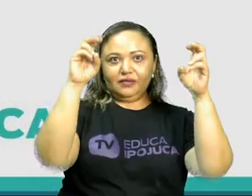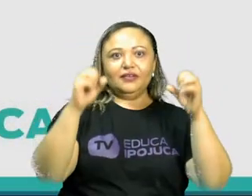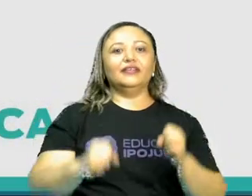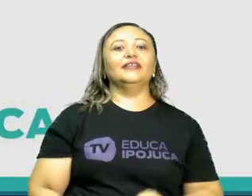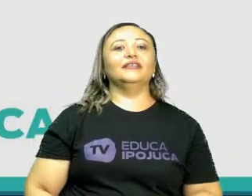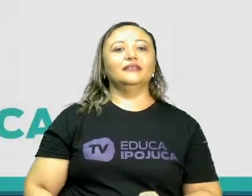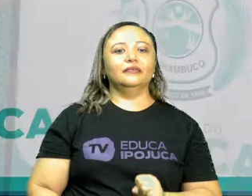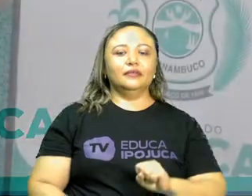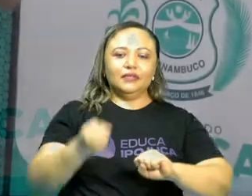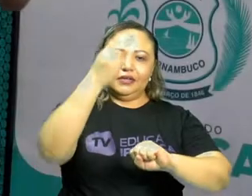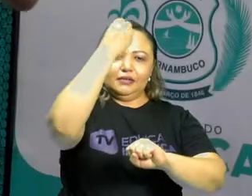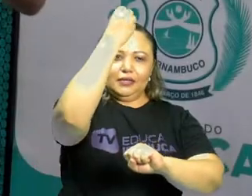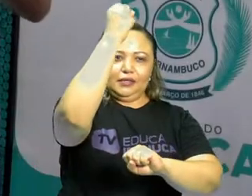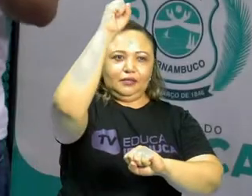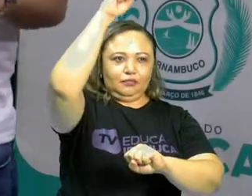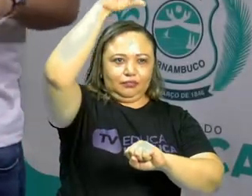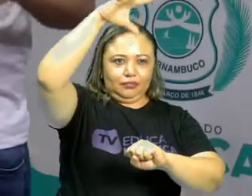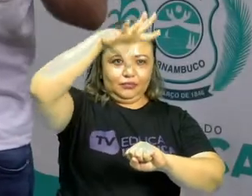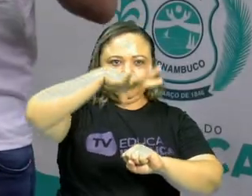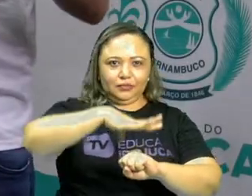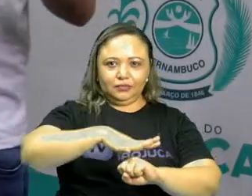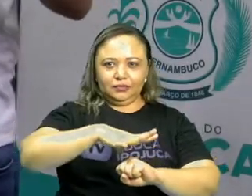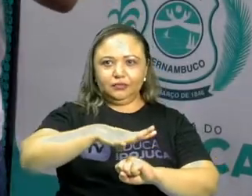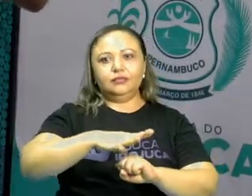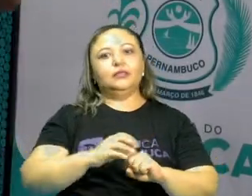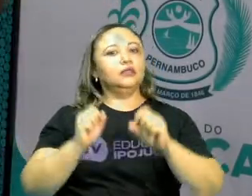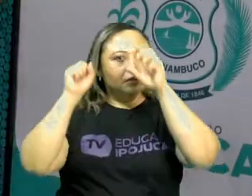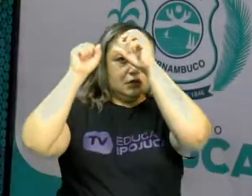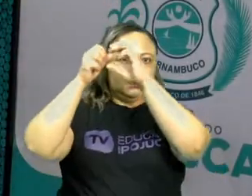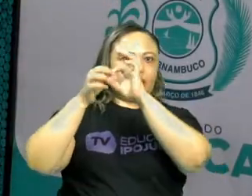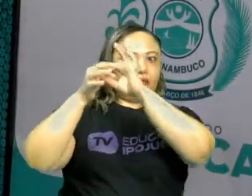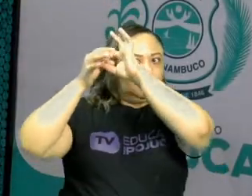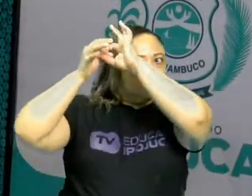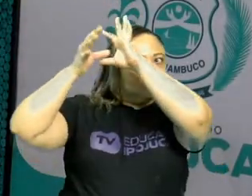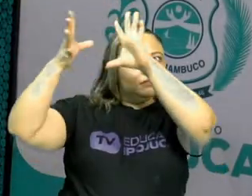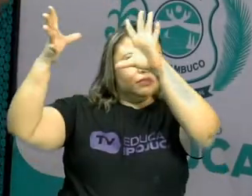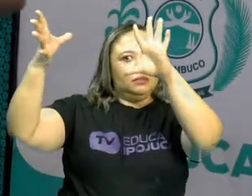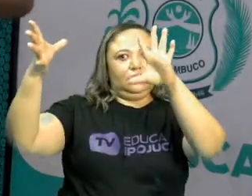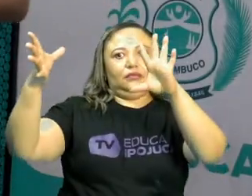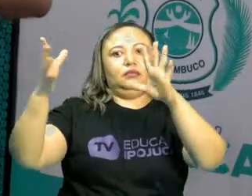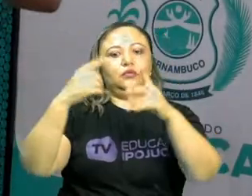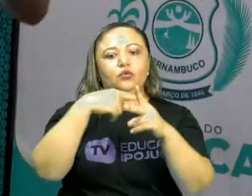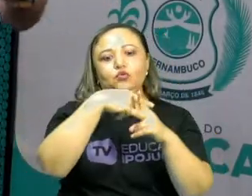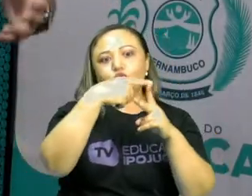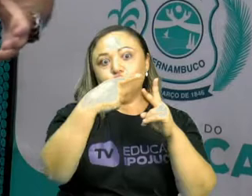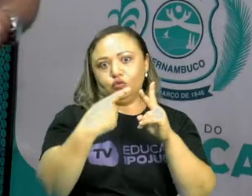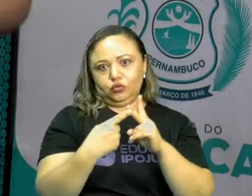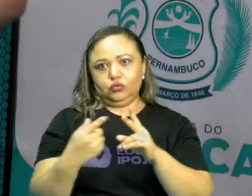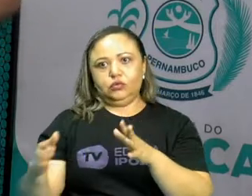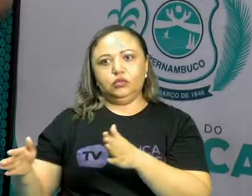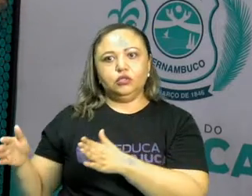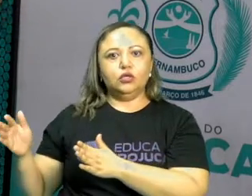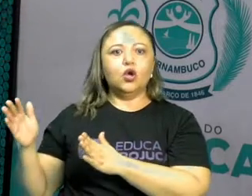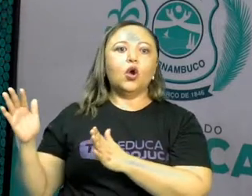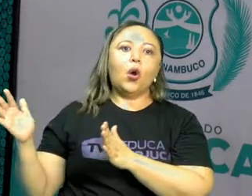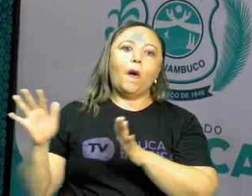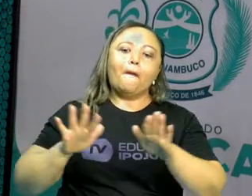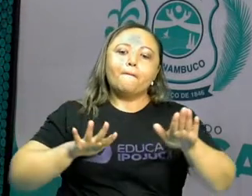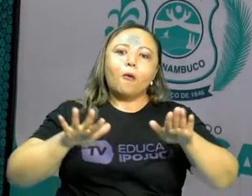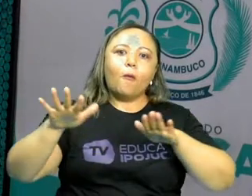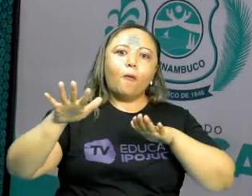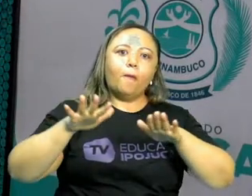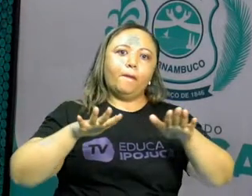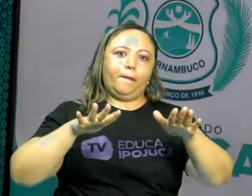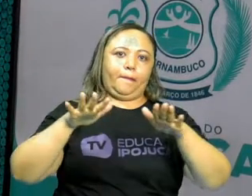liberalismo. Nós vamos entender estes dois movimentos filosóficos e a importância deles aí para a